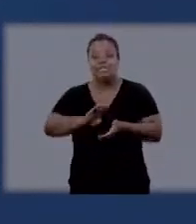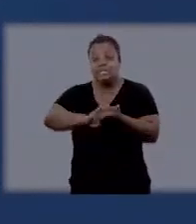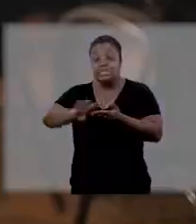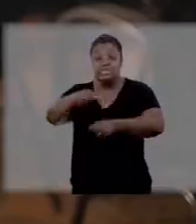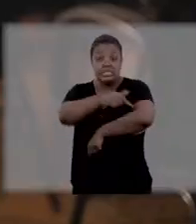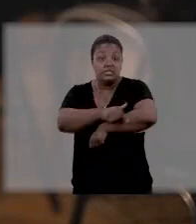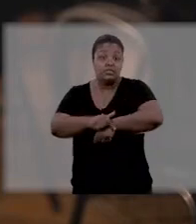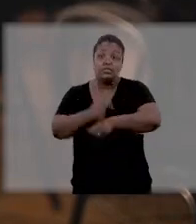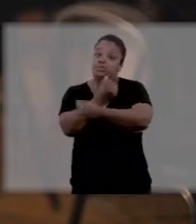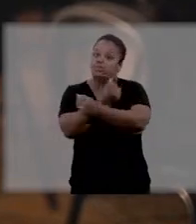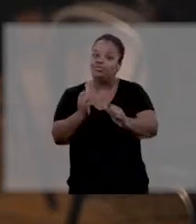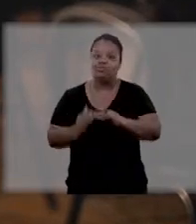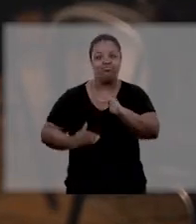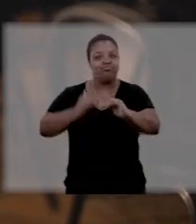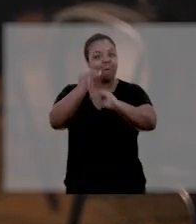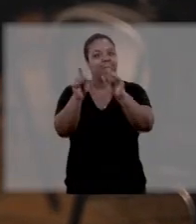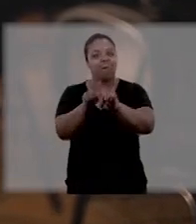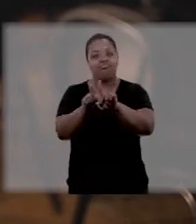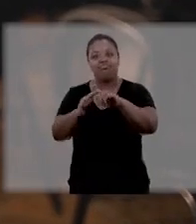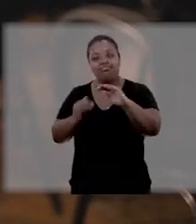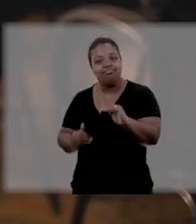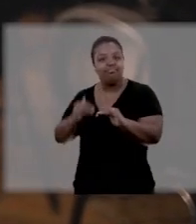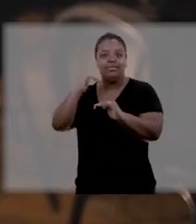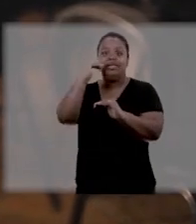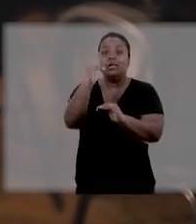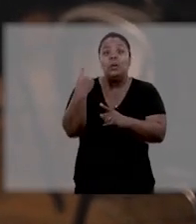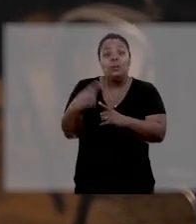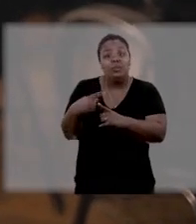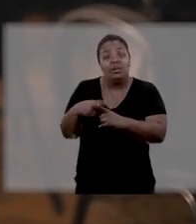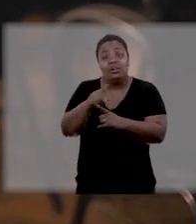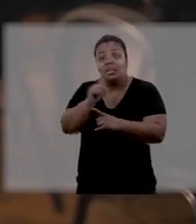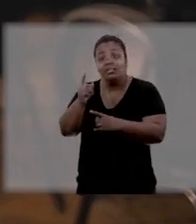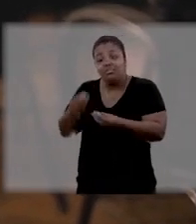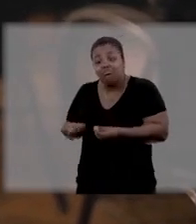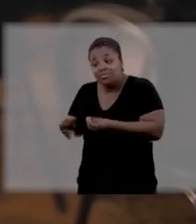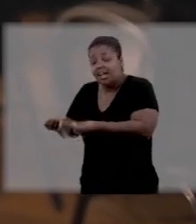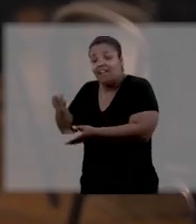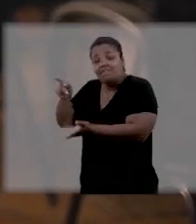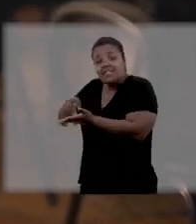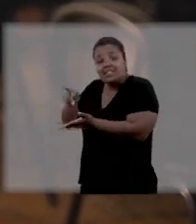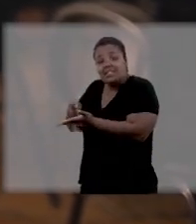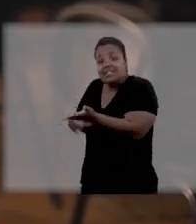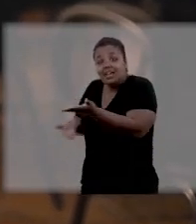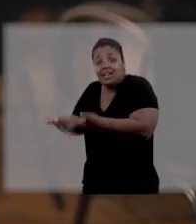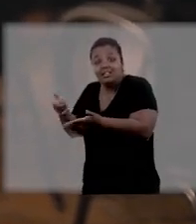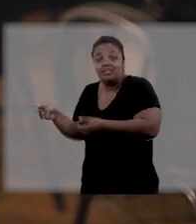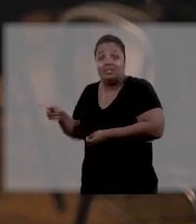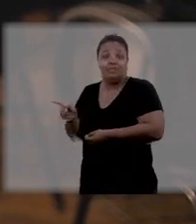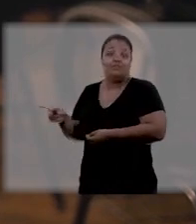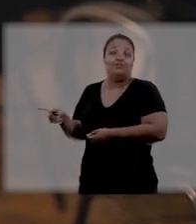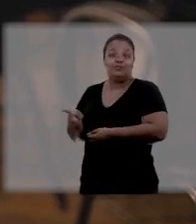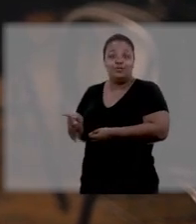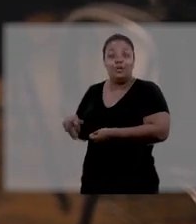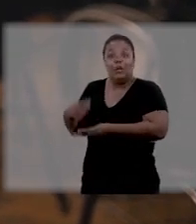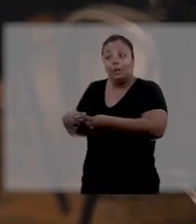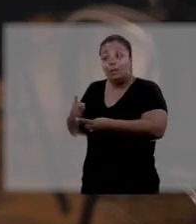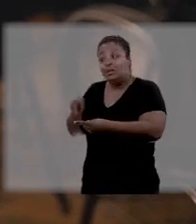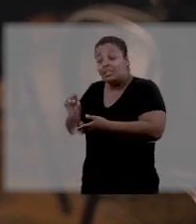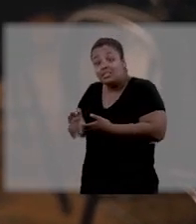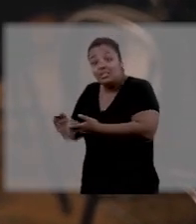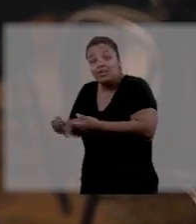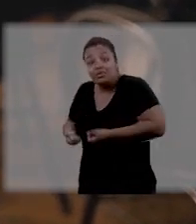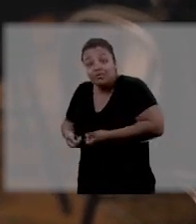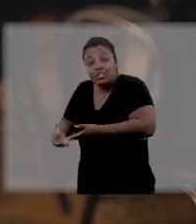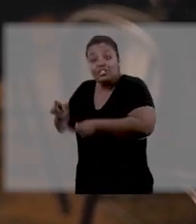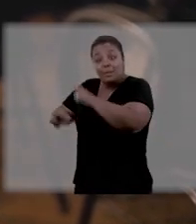Sem educação não há desenvolvimento e crescimento. Por que não se dá a verdadeira atenção aos professores? Por que